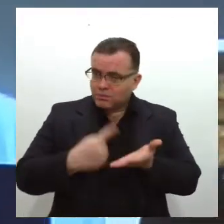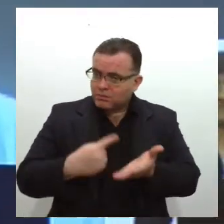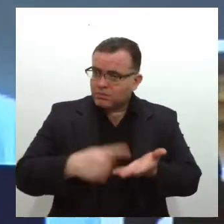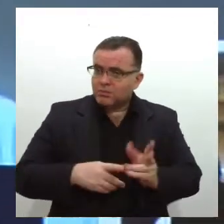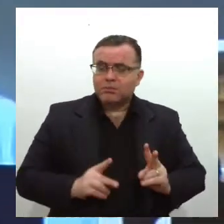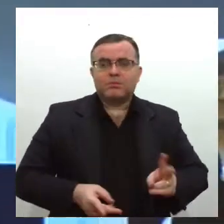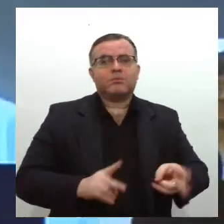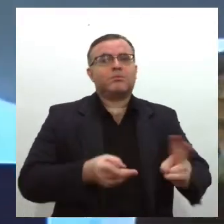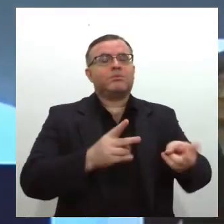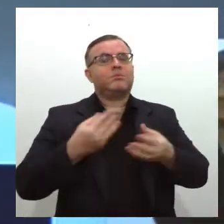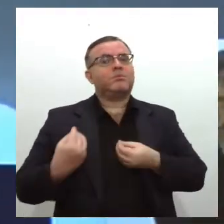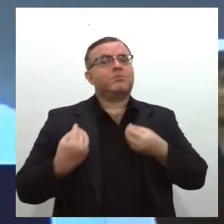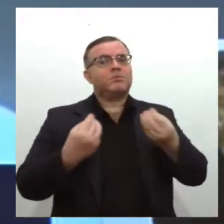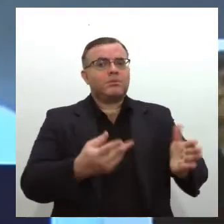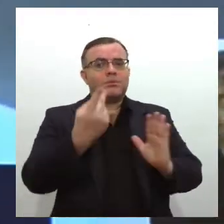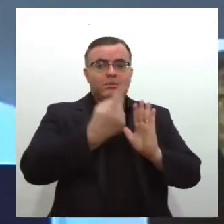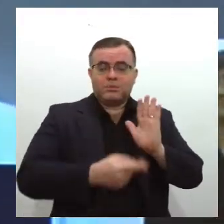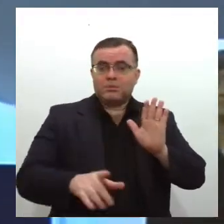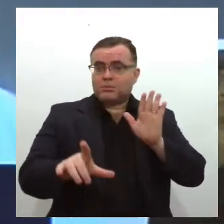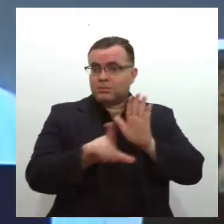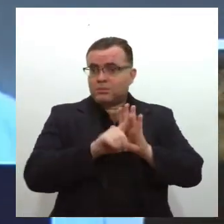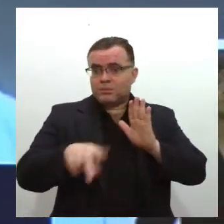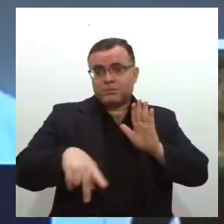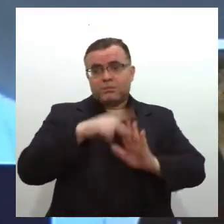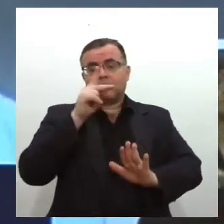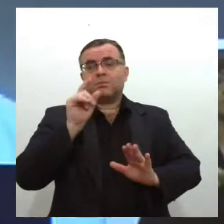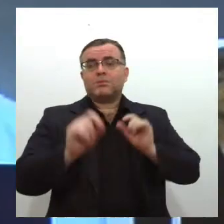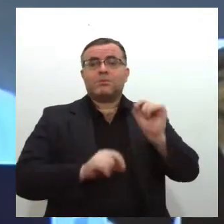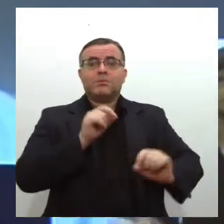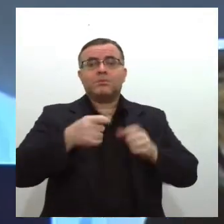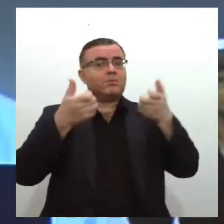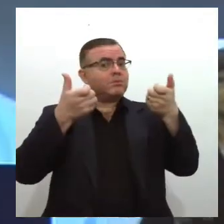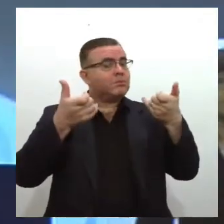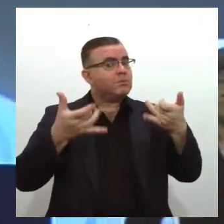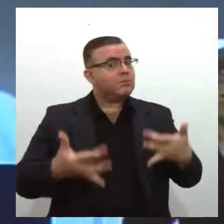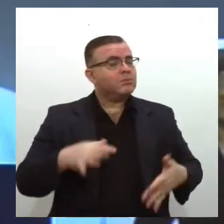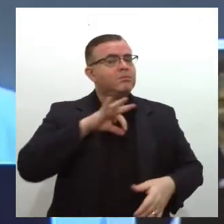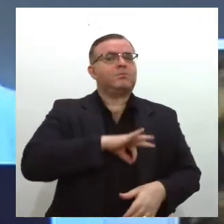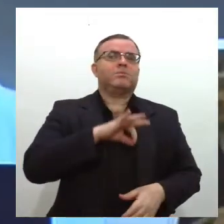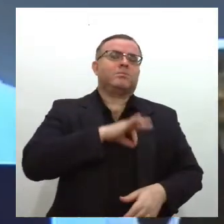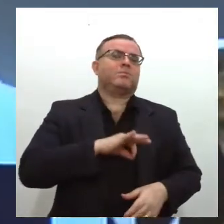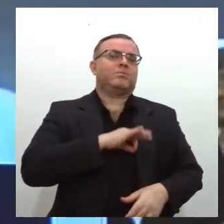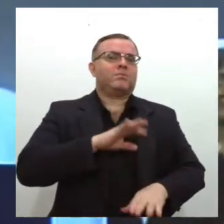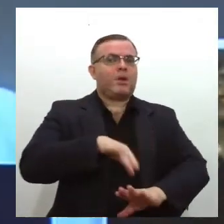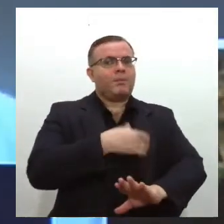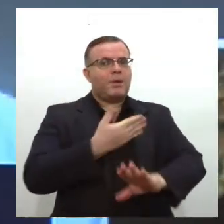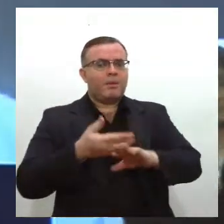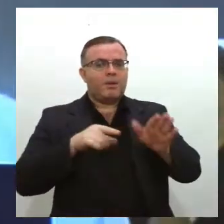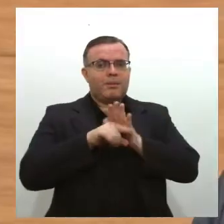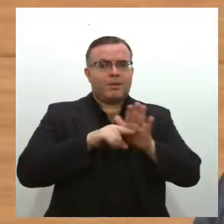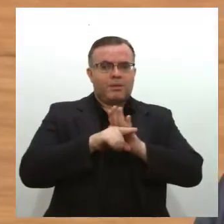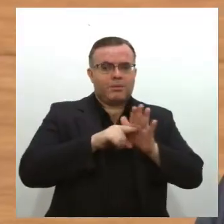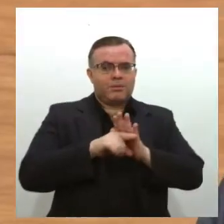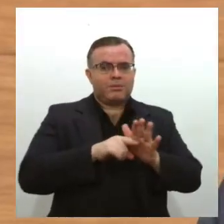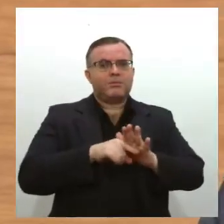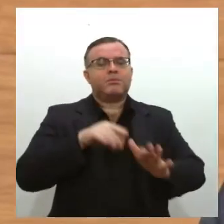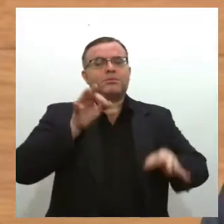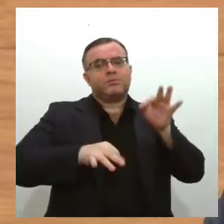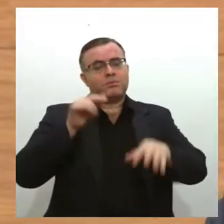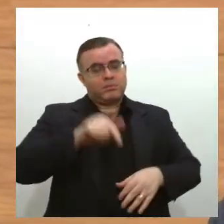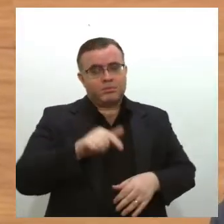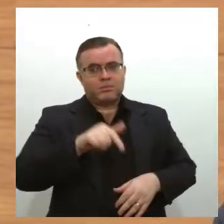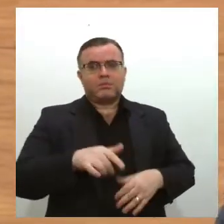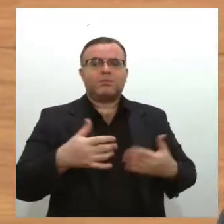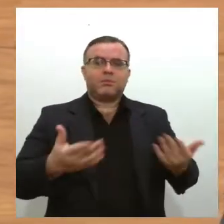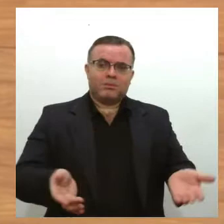tramitação do projeto de lei protocolado, o qual versa sobre a remuneração para a carreira de perito oficial do estado. Já do deputado